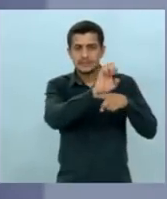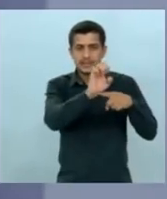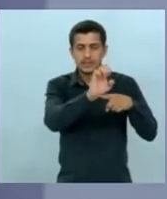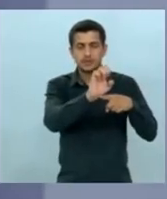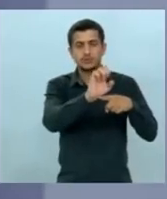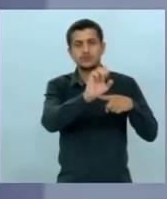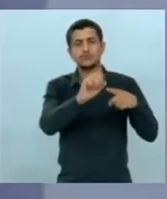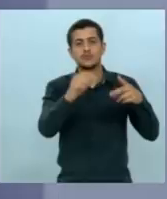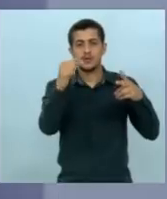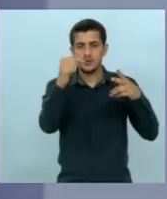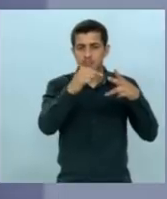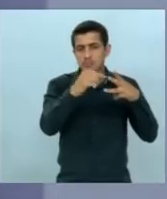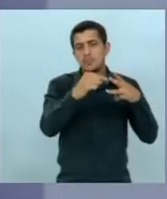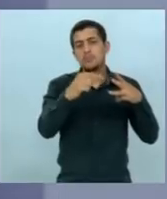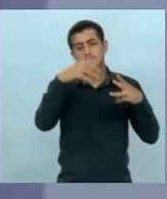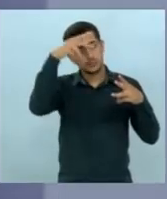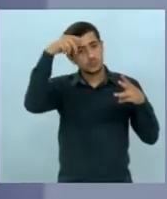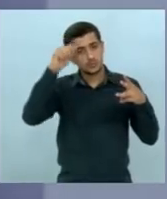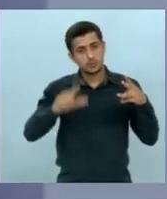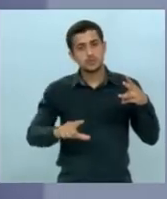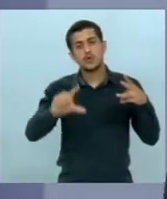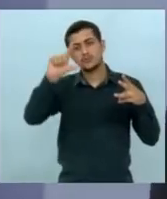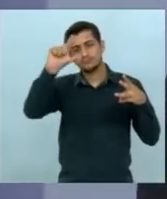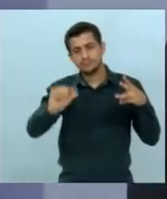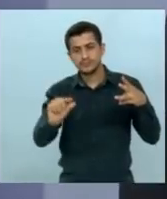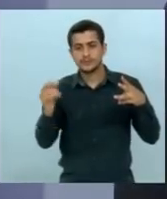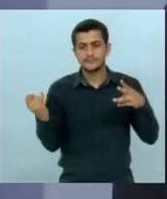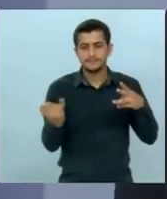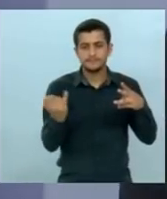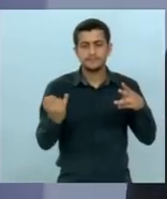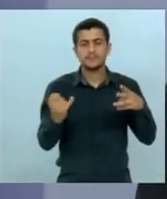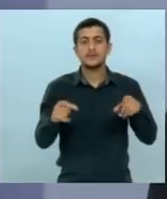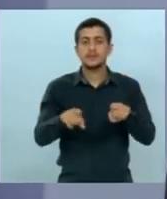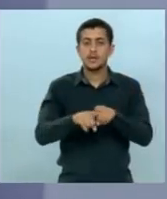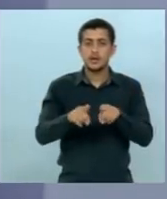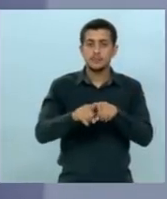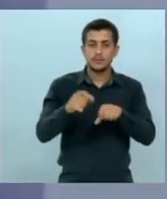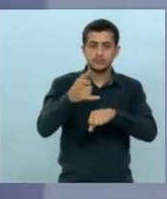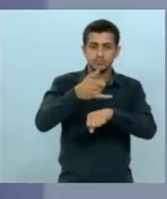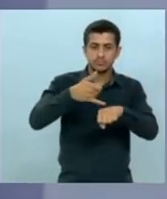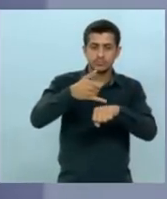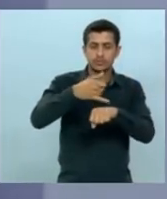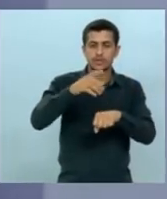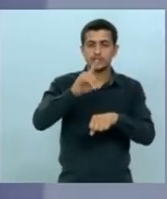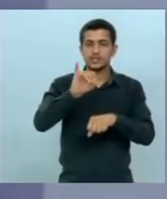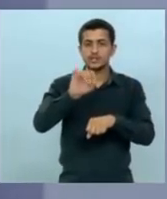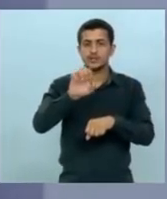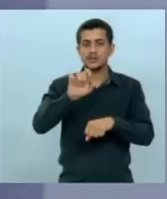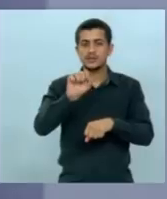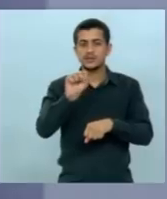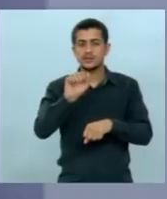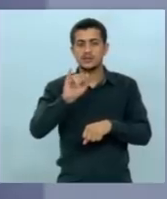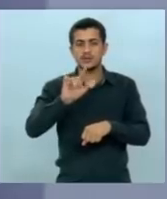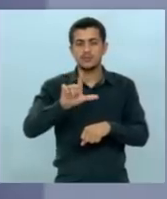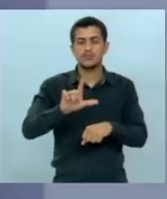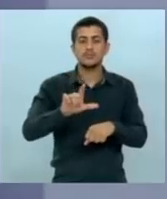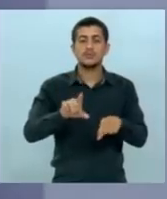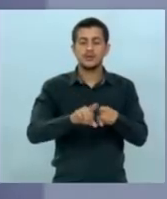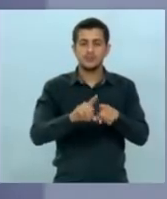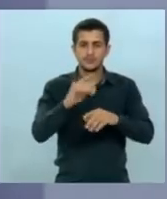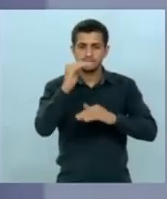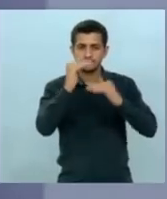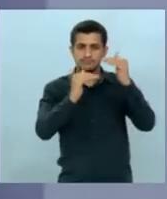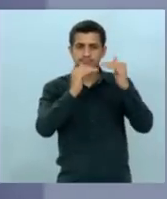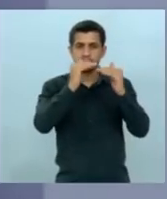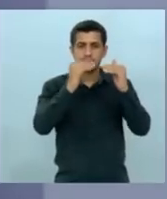PIB um dos 3 é Mato Grosso do Sul fizemos a desoneração do diesel temos a menor alíquota hoje do Brasil se igualando